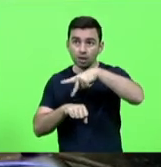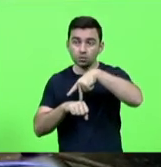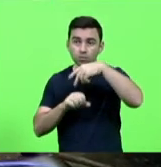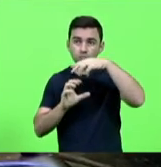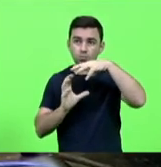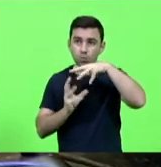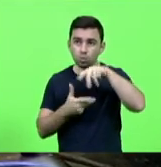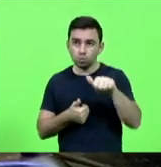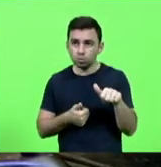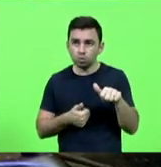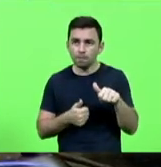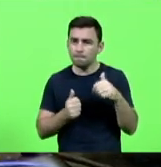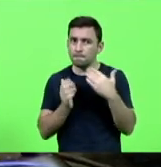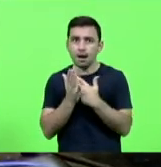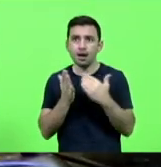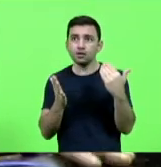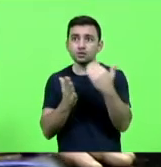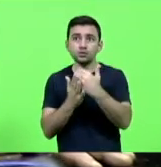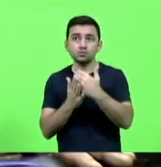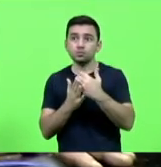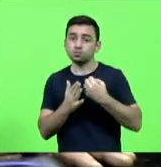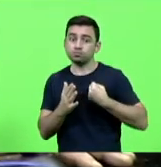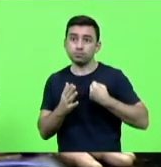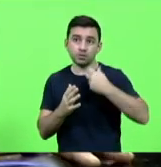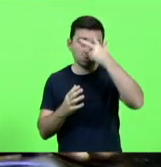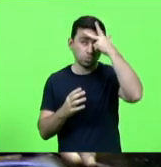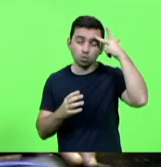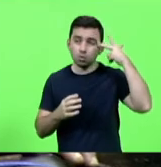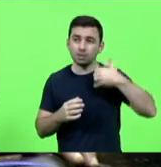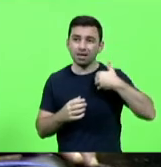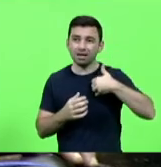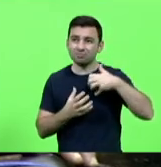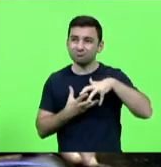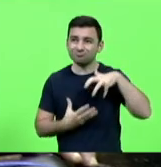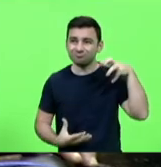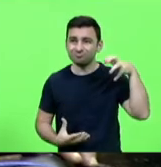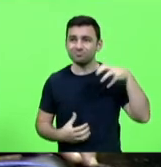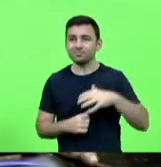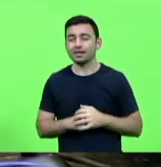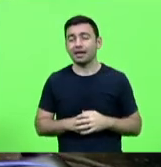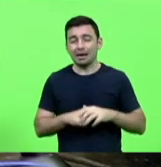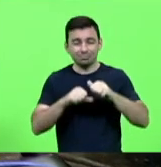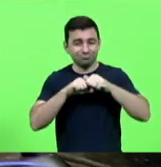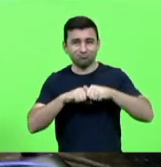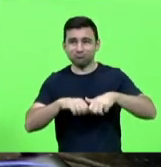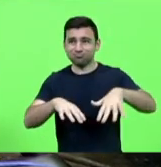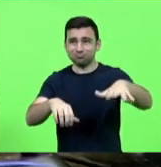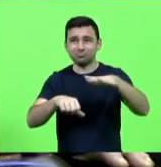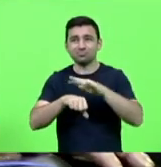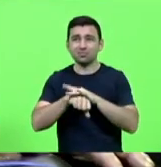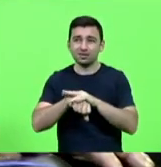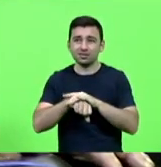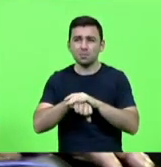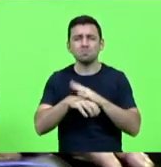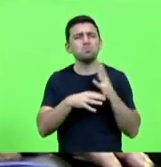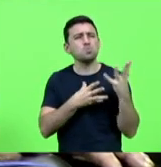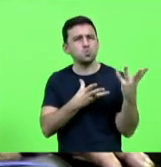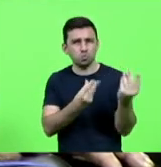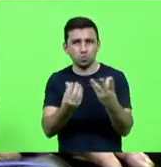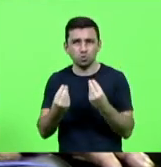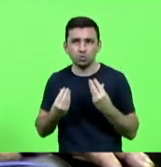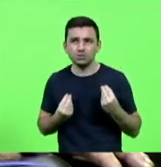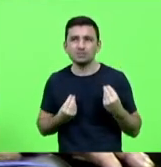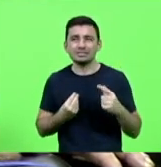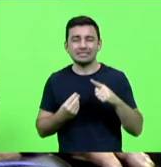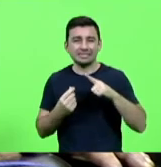número de pessoas idosas e nessa pandemia como nós falamos muitos idosos foram